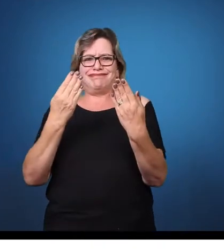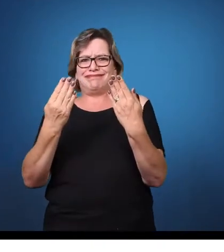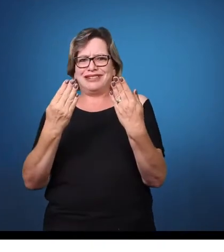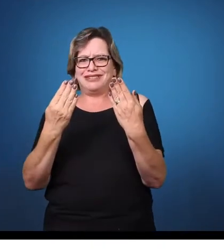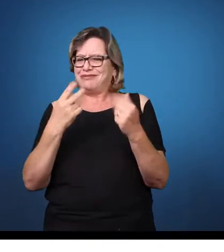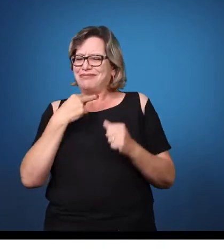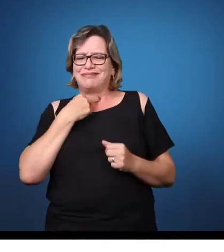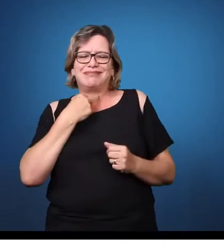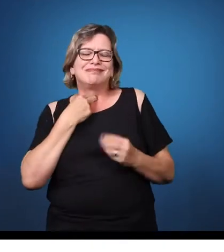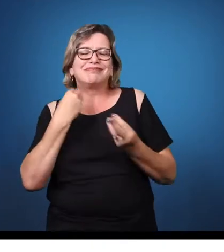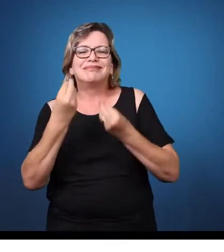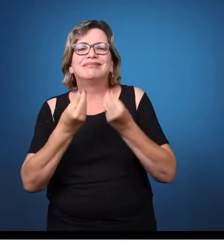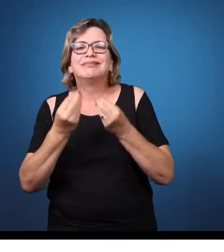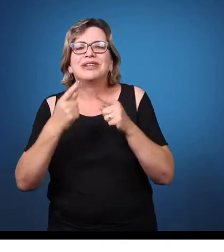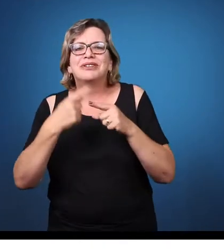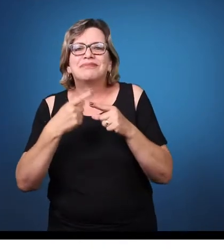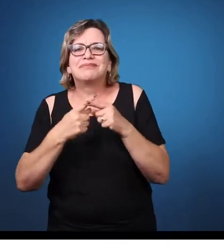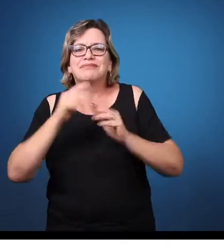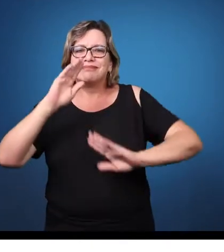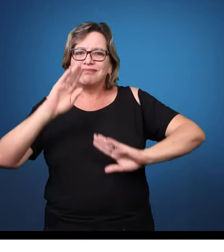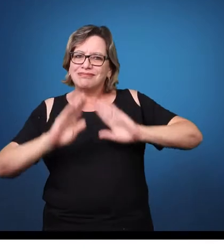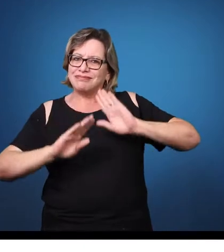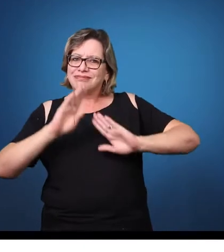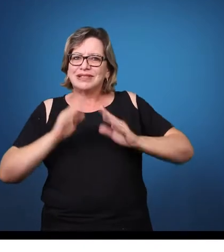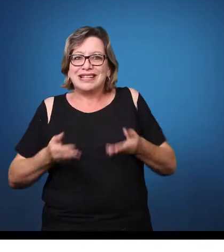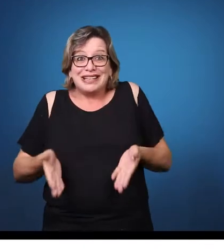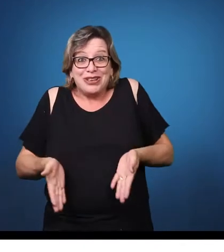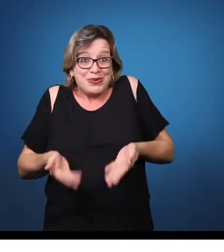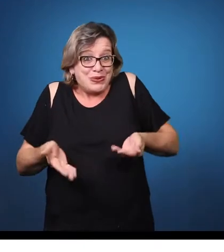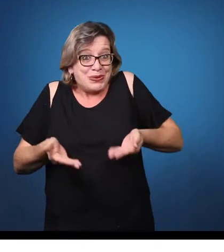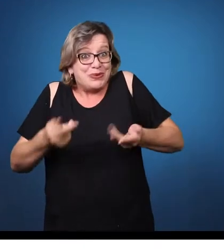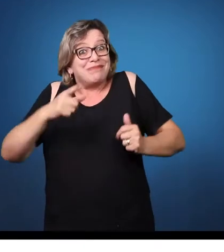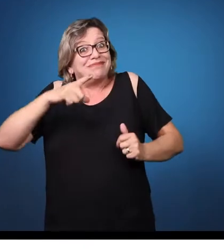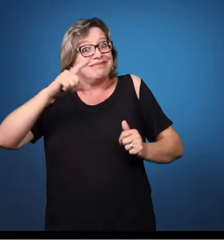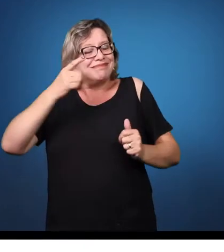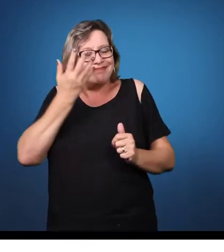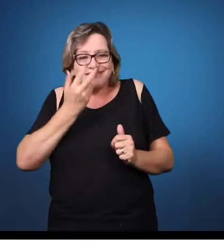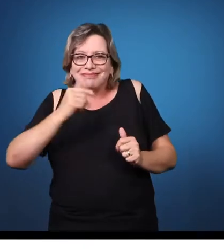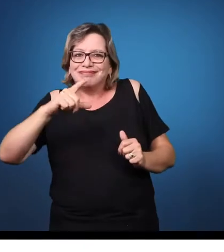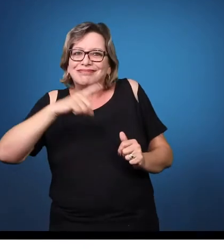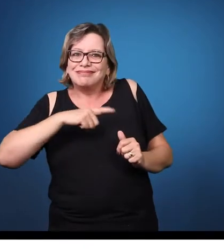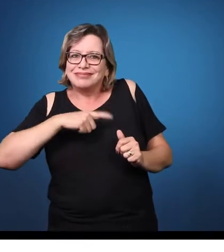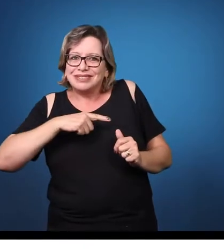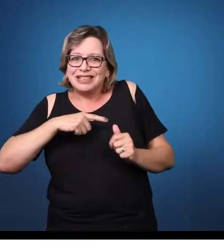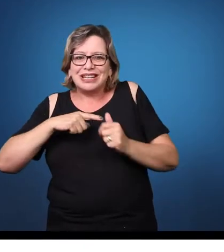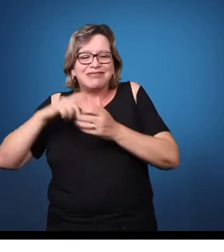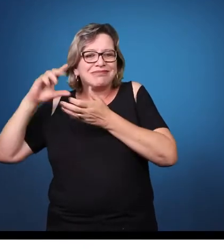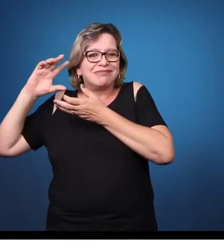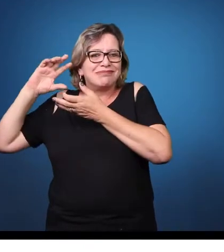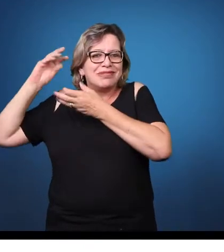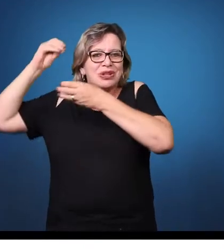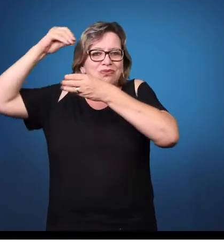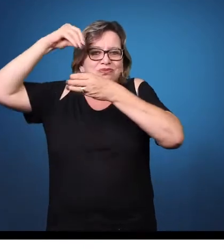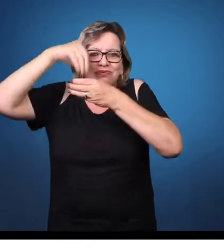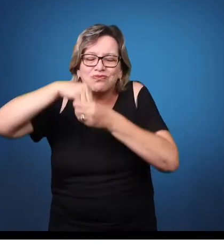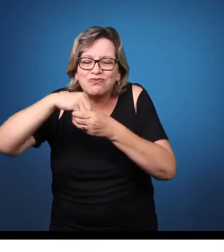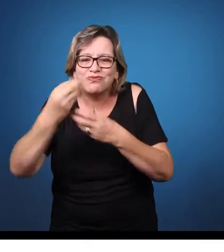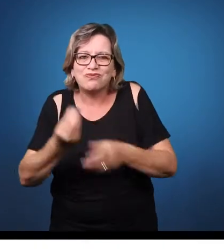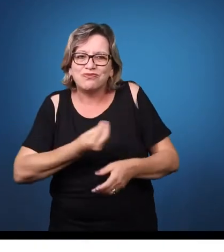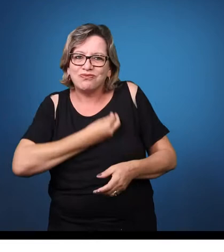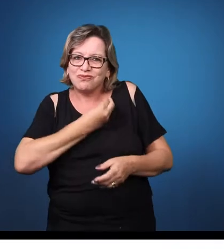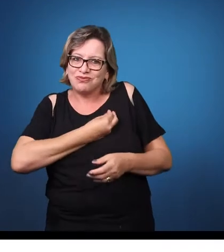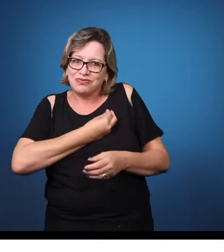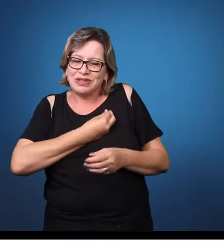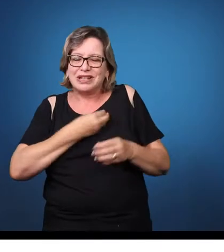estímulos que essa criança tem no contexto em ela está inserida. Vai depender também da família, do